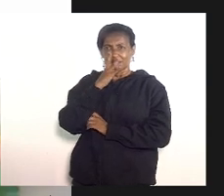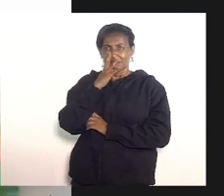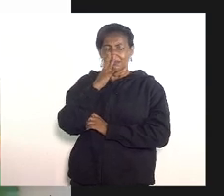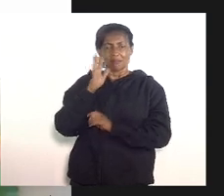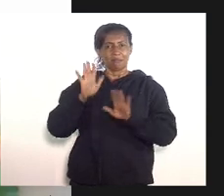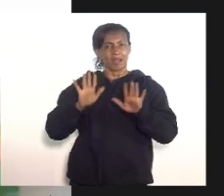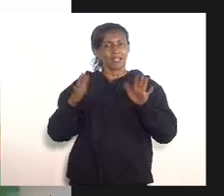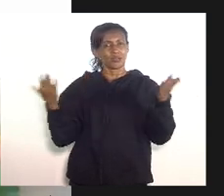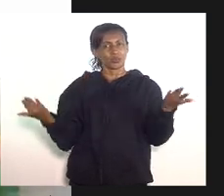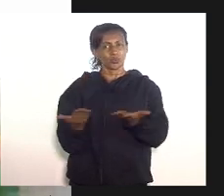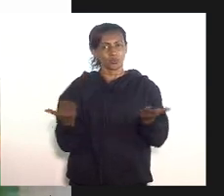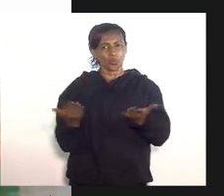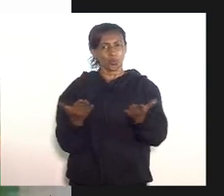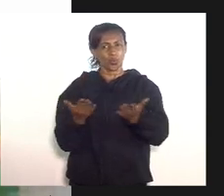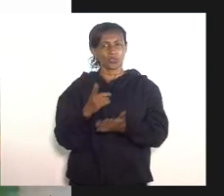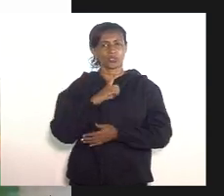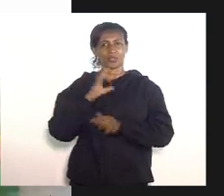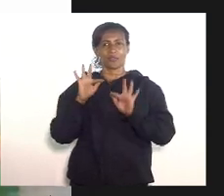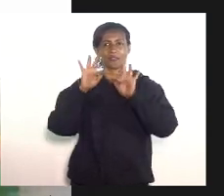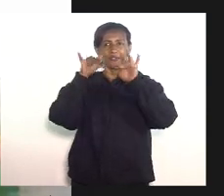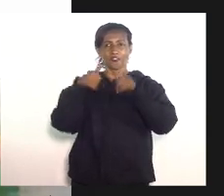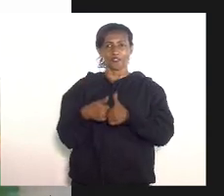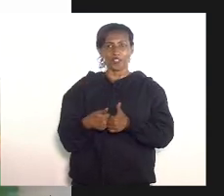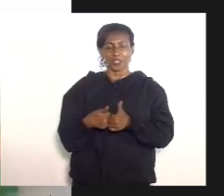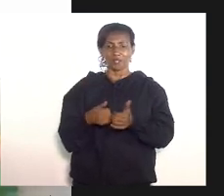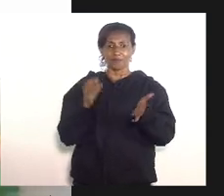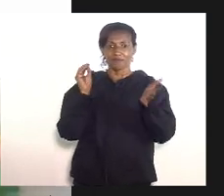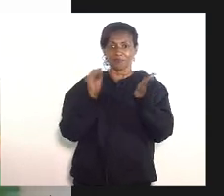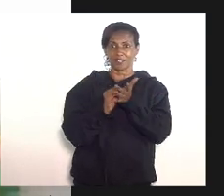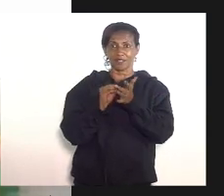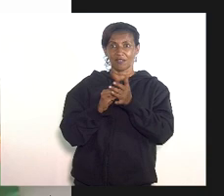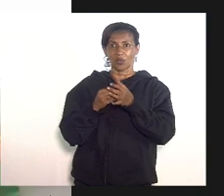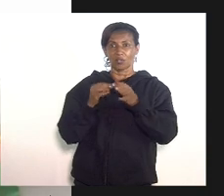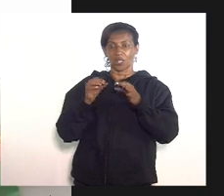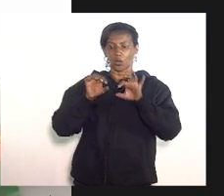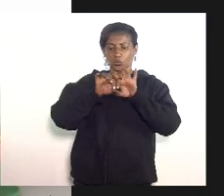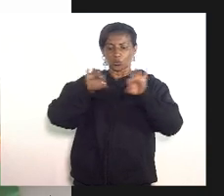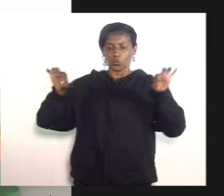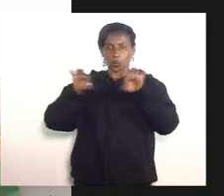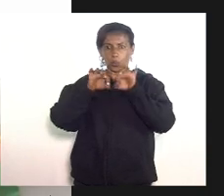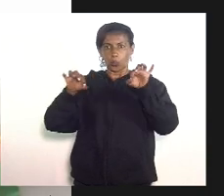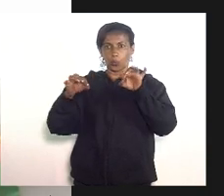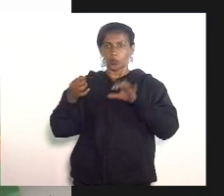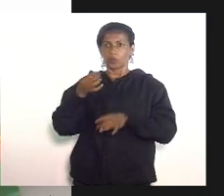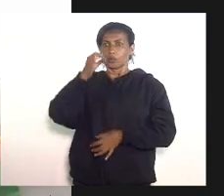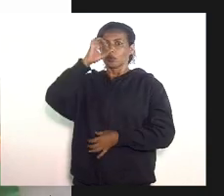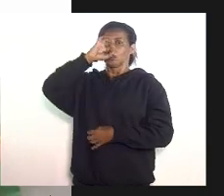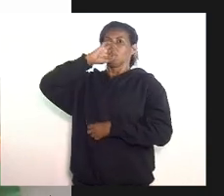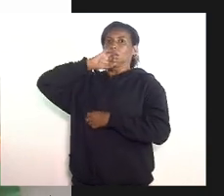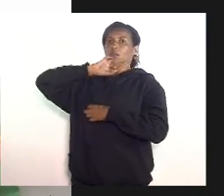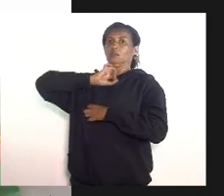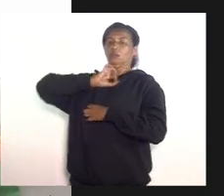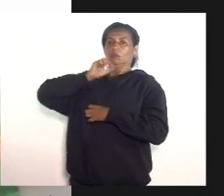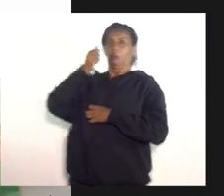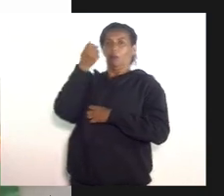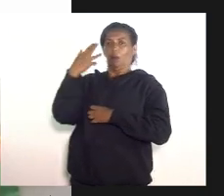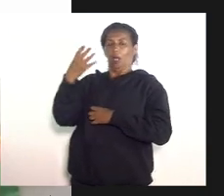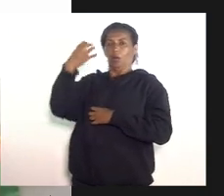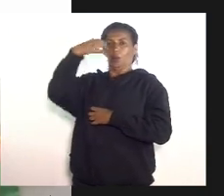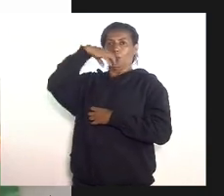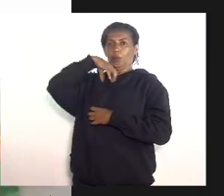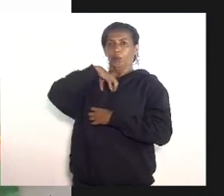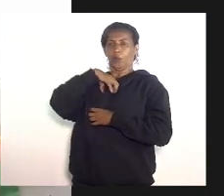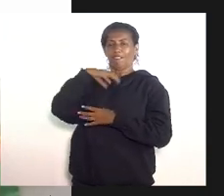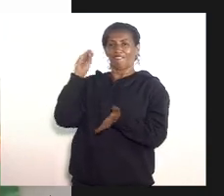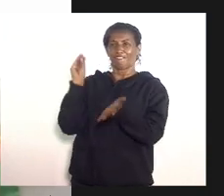outra temeridade que é o fim dos kits de intubação então aquilo que é evidentemente já